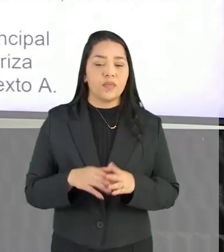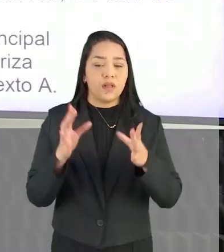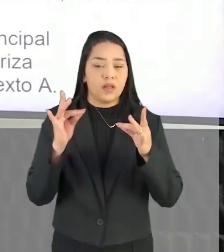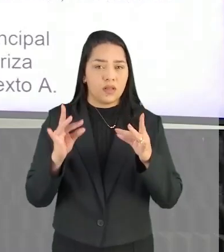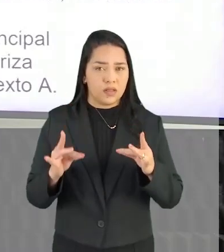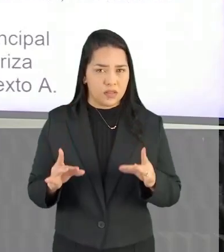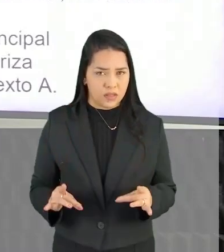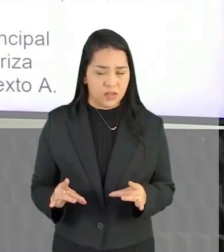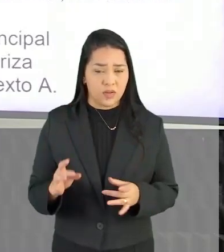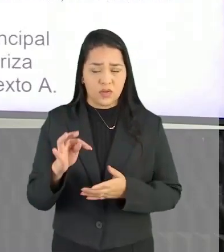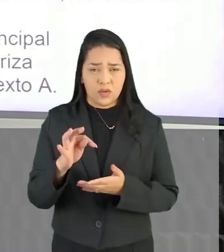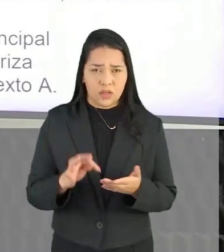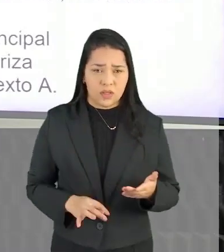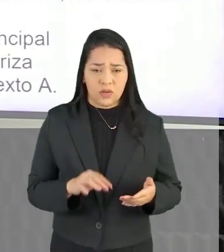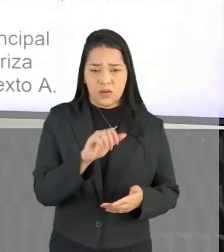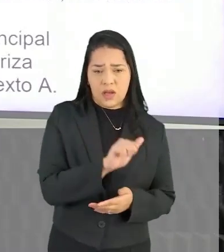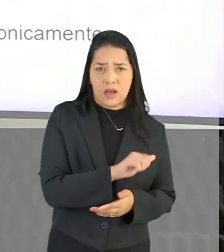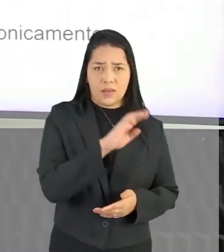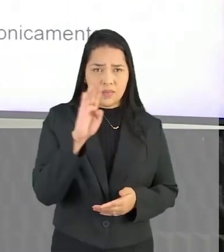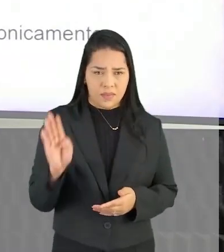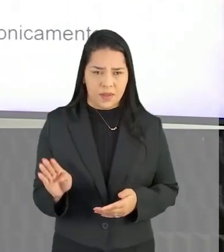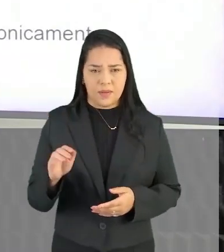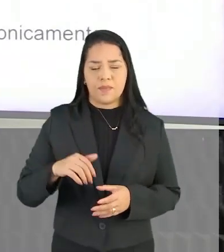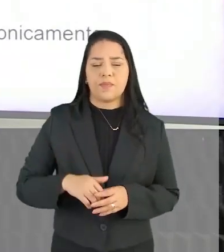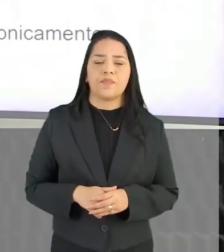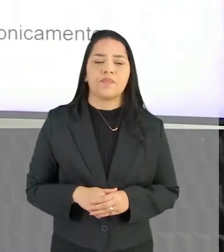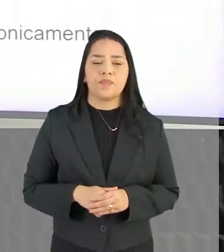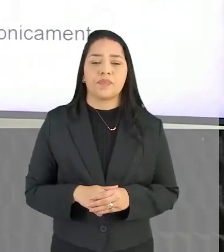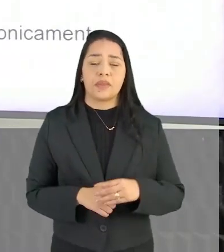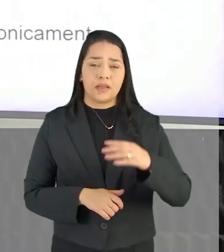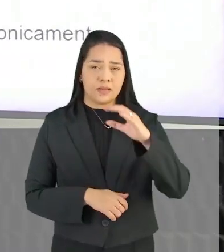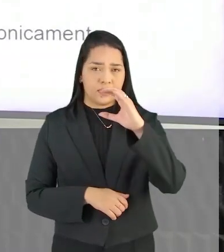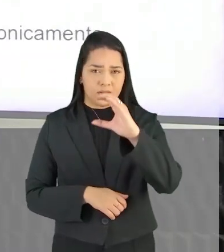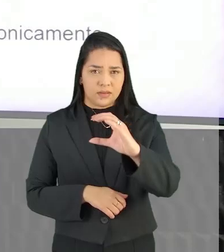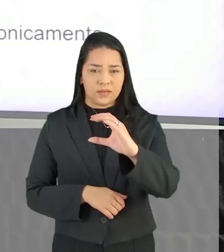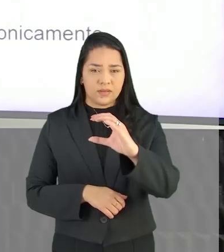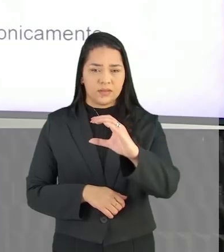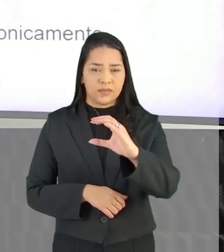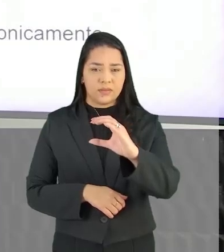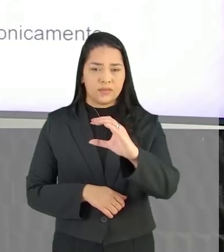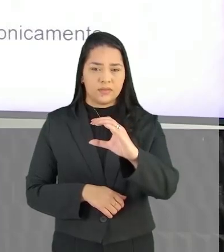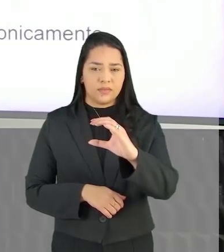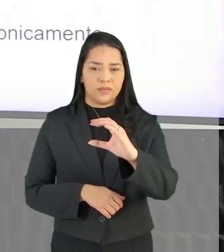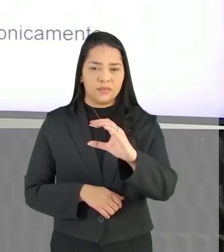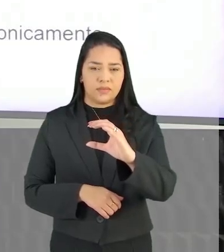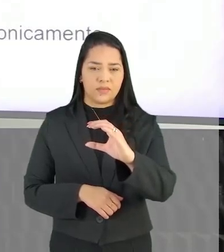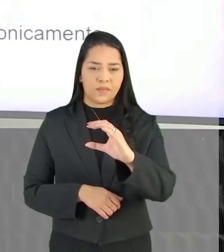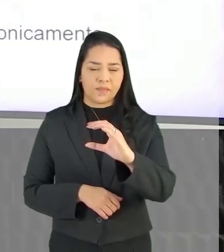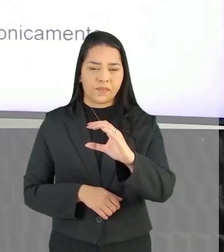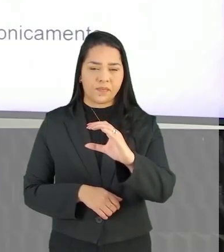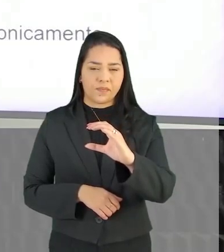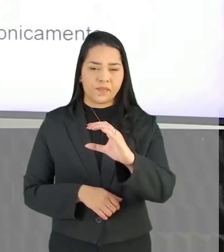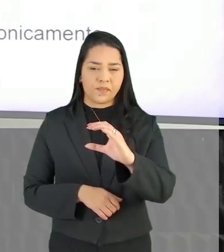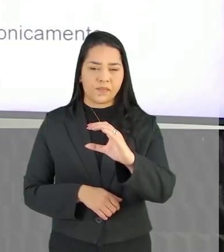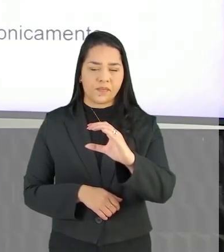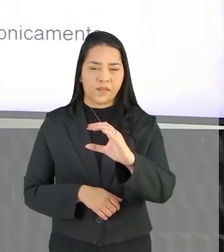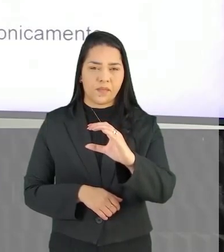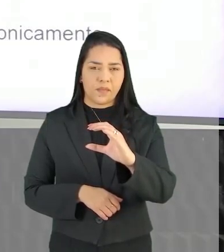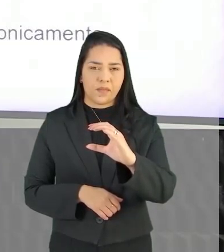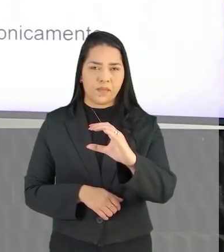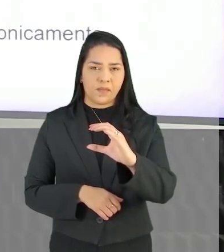Descrito, apresentado nesse texto Tanto A quanto o texto B Letra C O texto B aborda o tema da nação